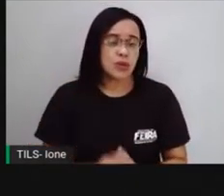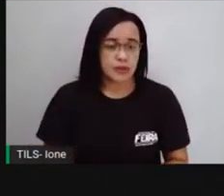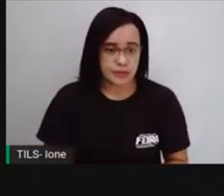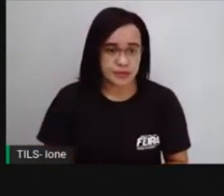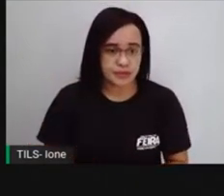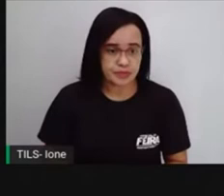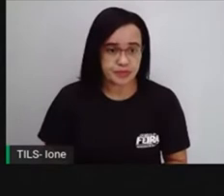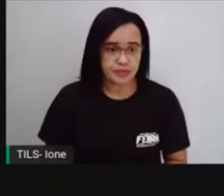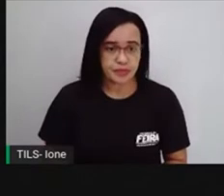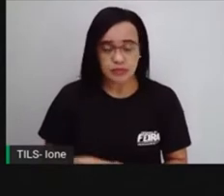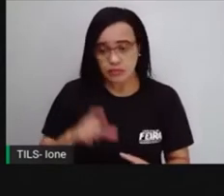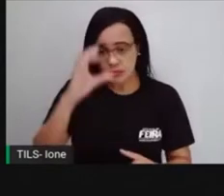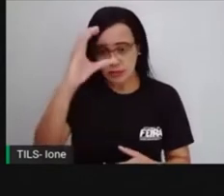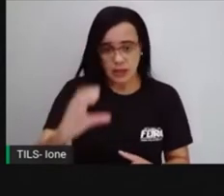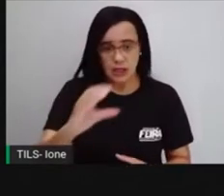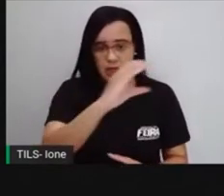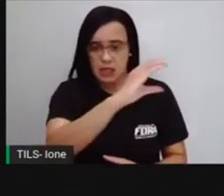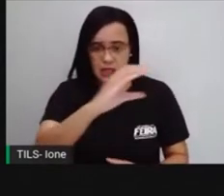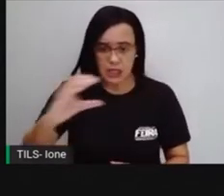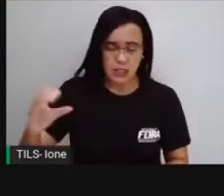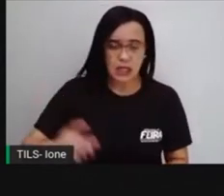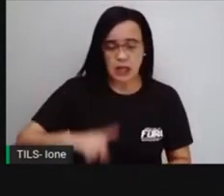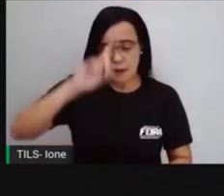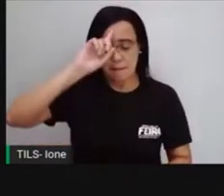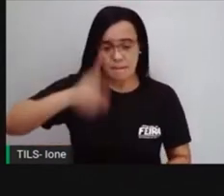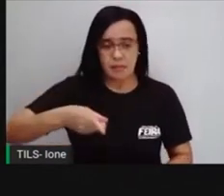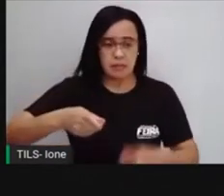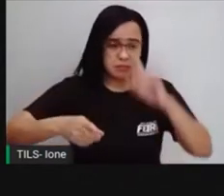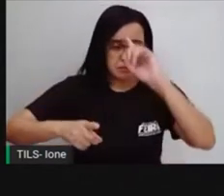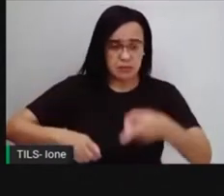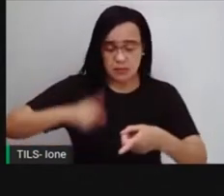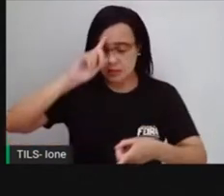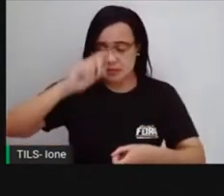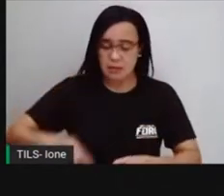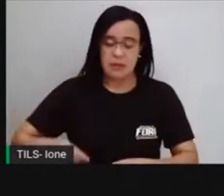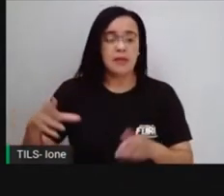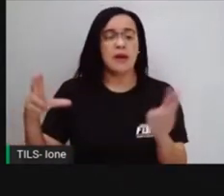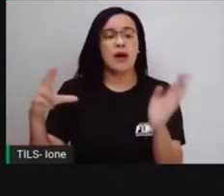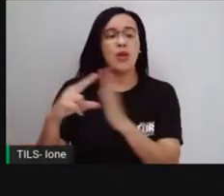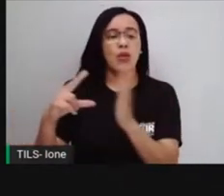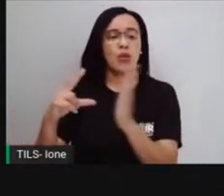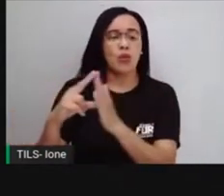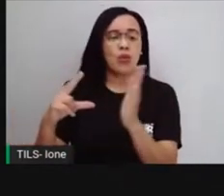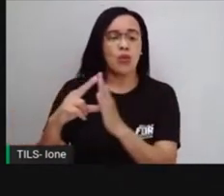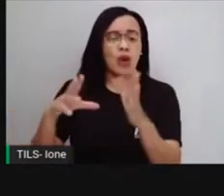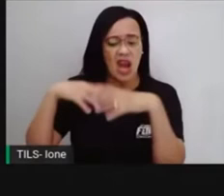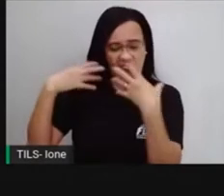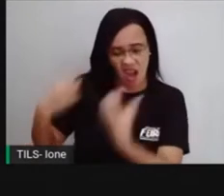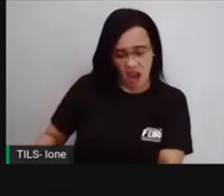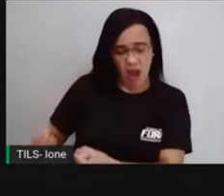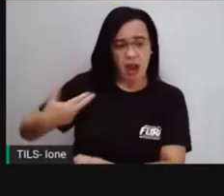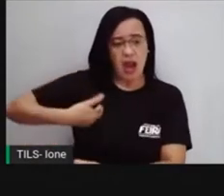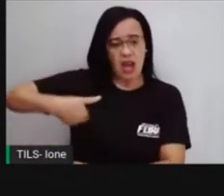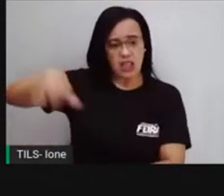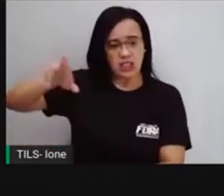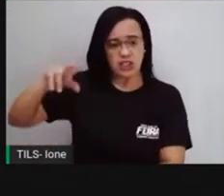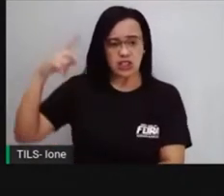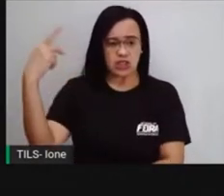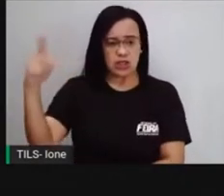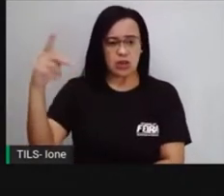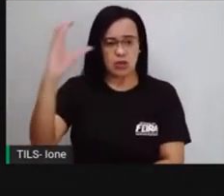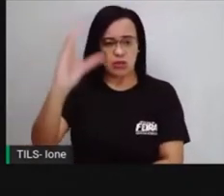catequizassem, para que eles imprimissem ali a religião. Então os indígenas, eles não foram ali